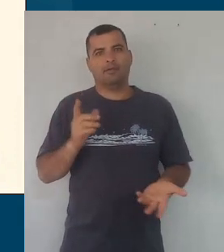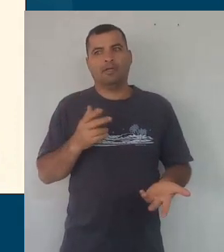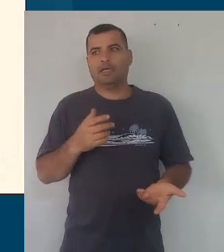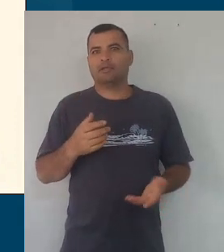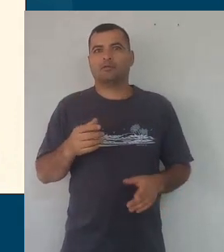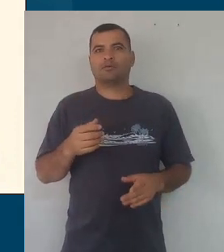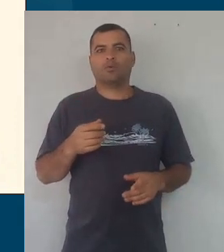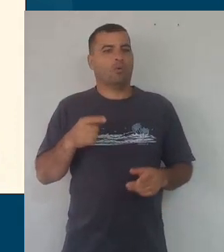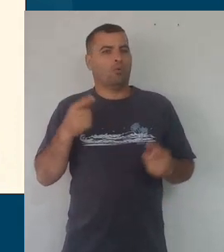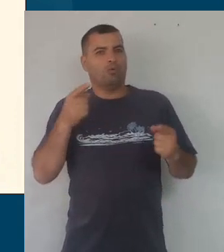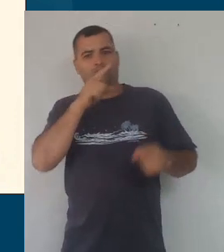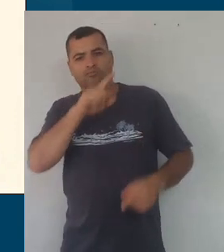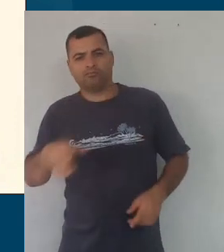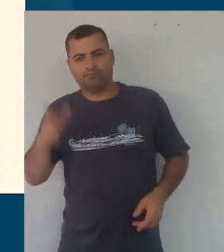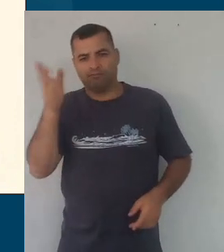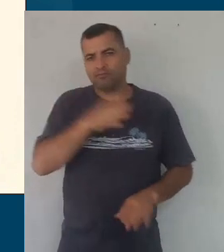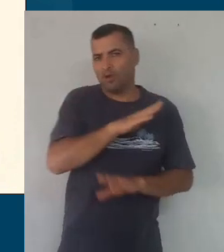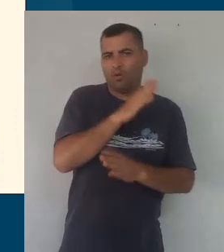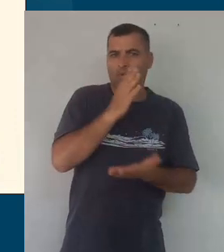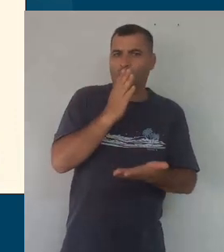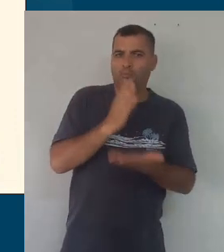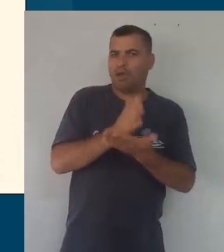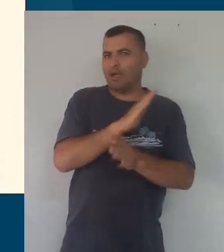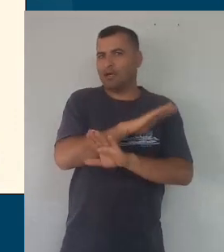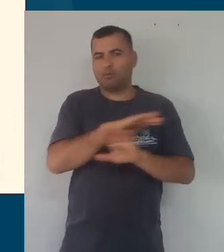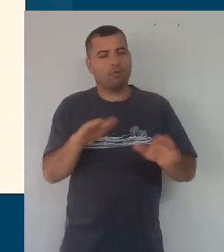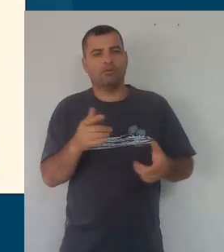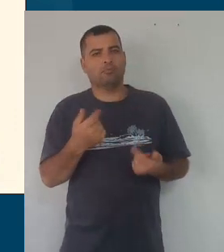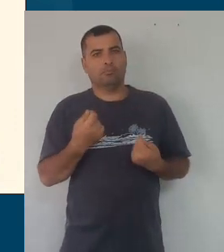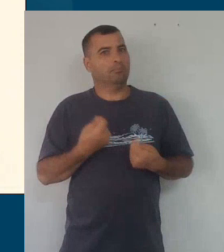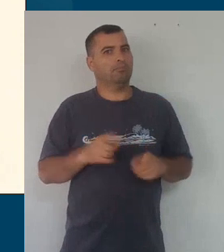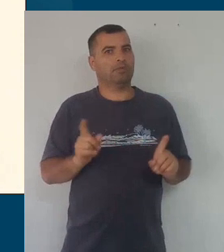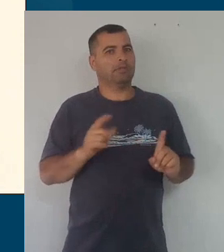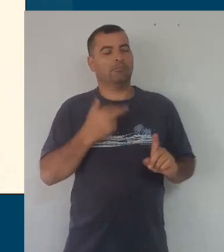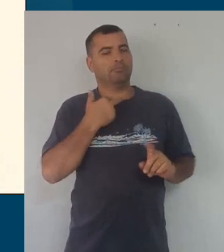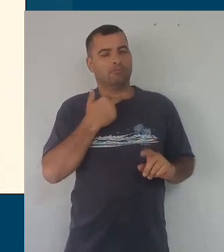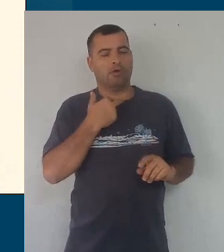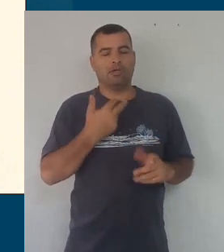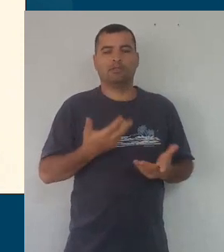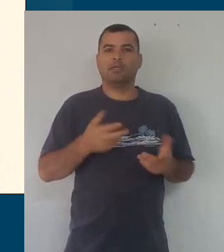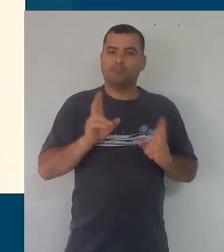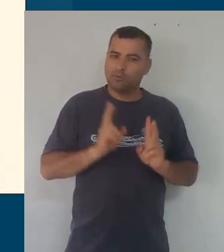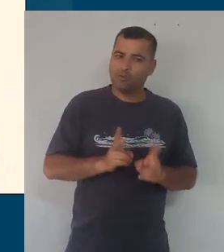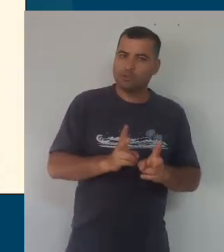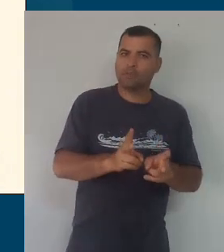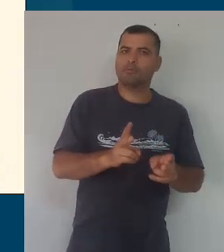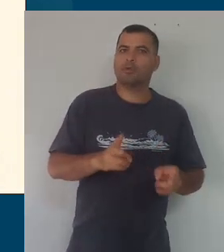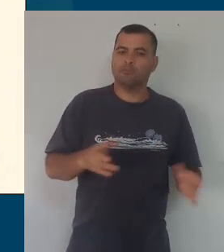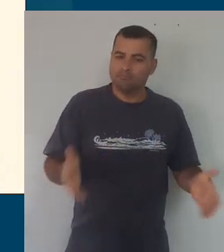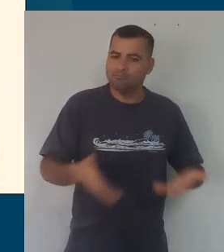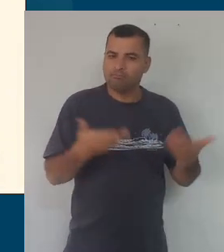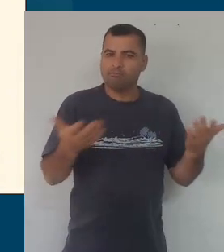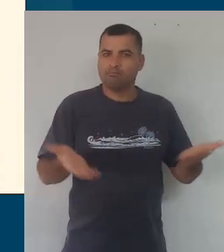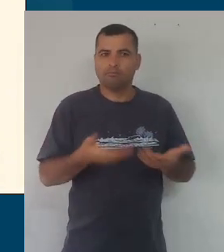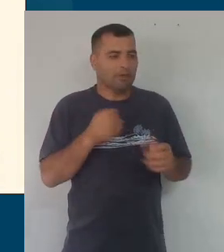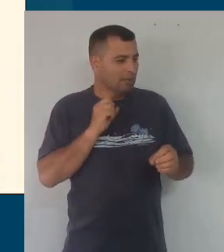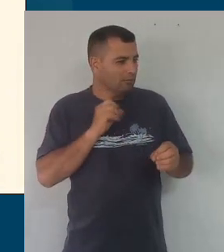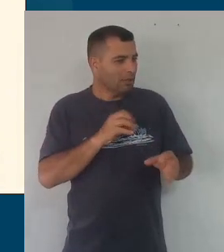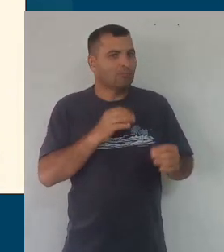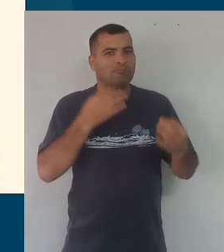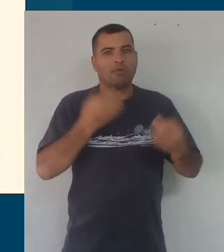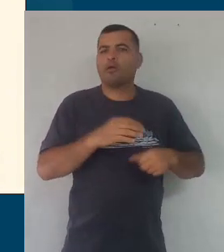qualquer tipo de censura em relação a temas sensíveis ou não à educação, nós estamos fazendo tudo menos